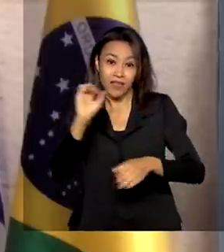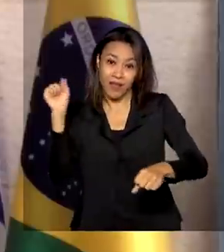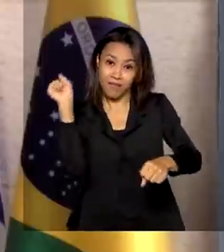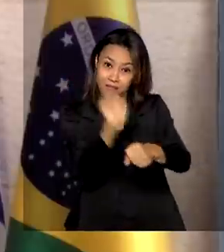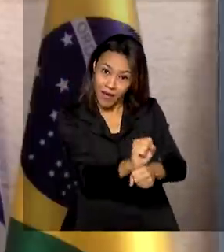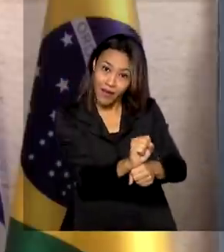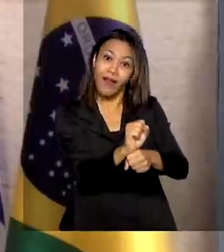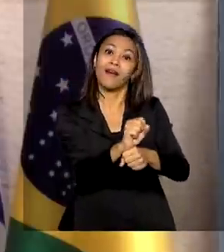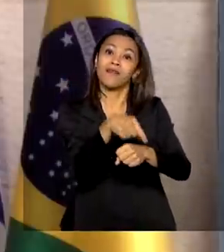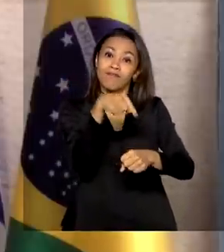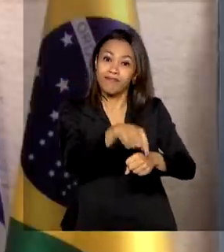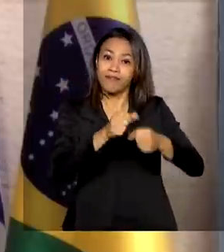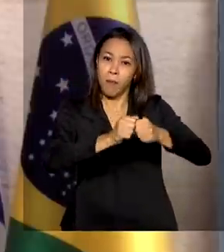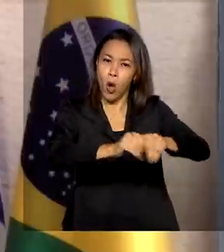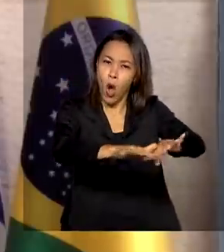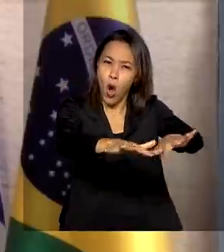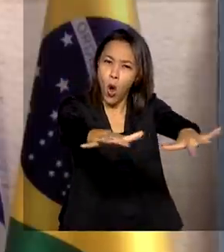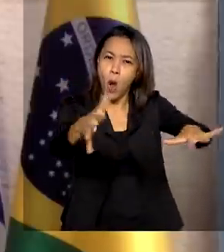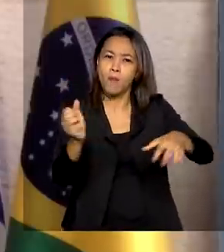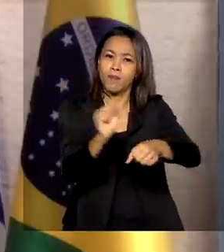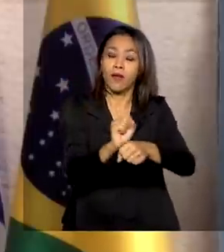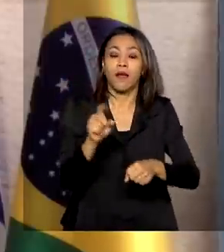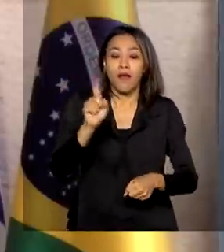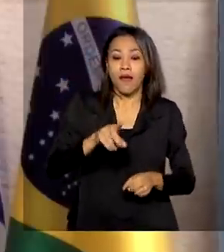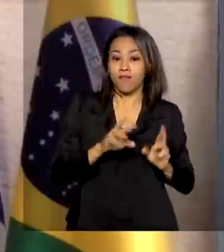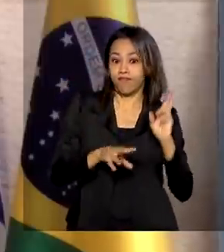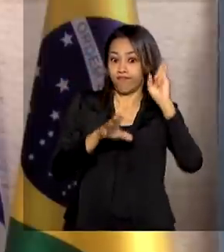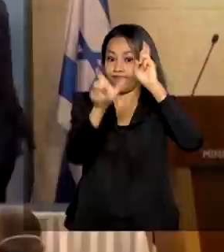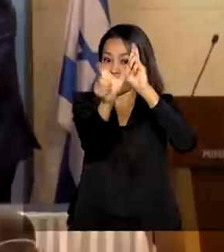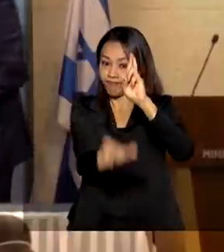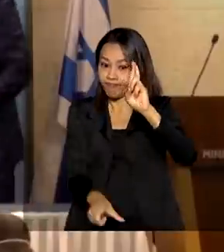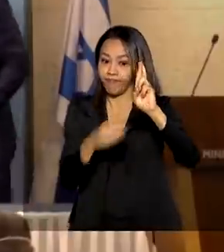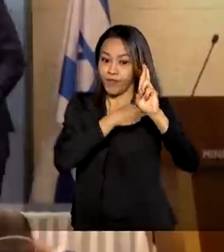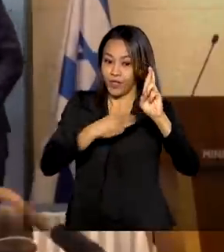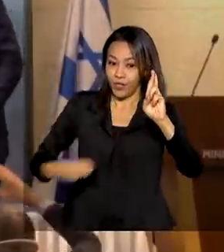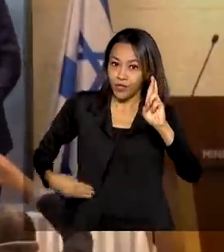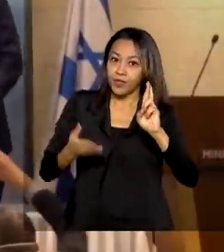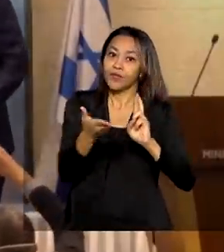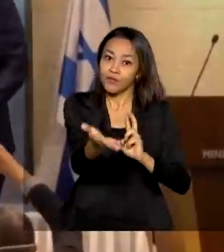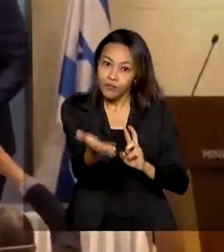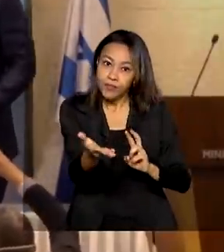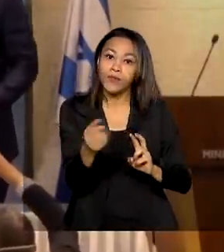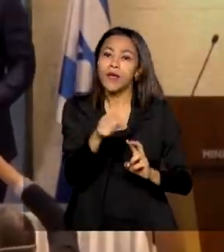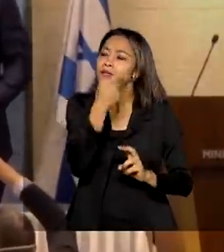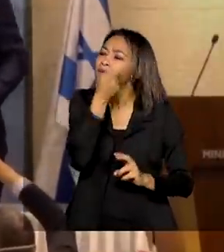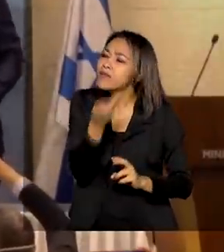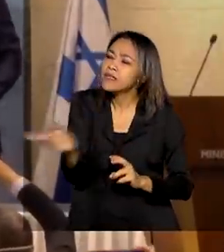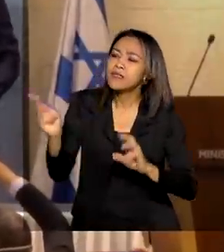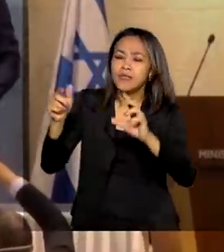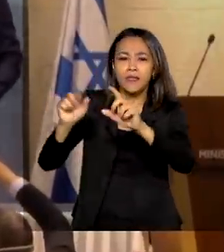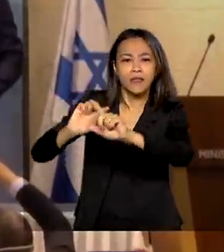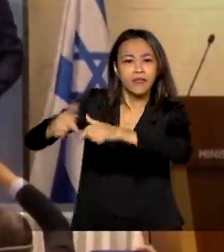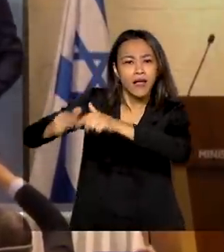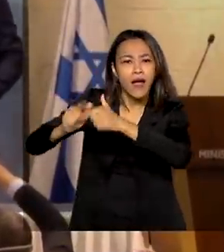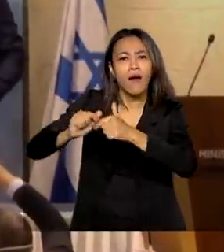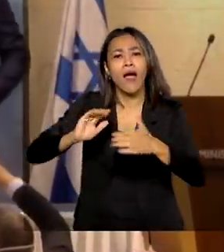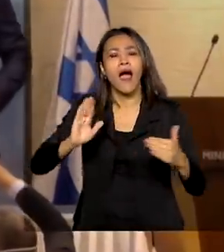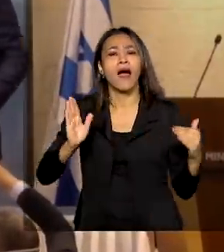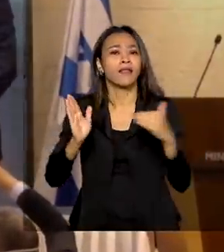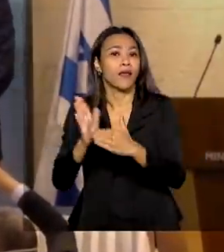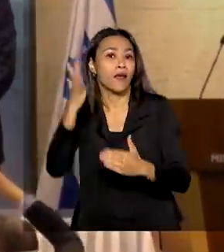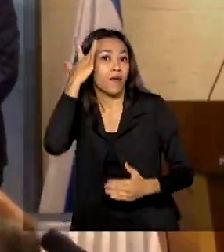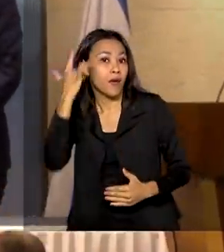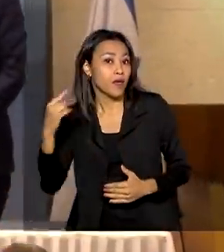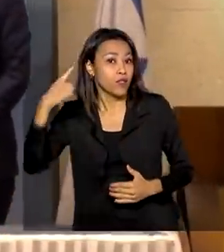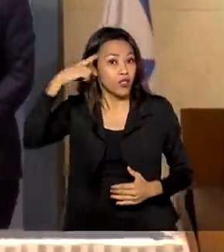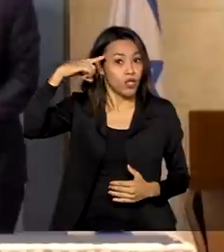brasileira é chefiada pelo ministro das Relações Exteriores, Ernesto Araújo. A visita em Israel segue até amanhã, 9